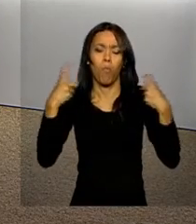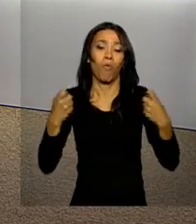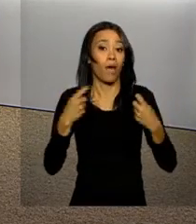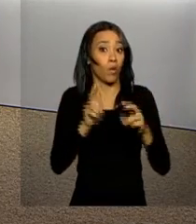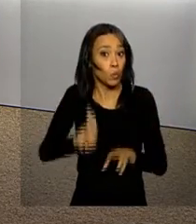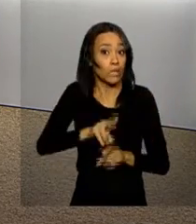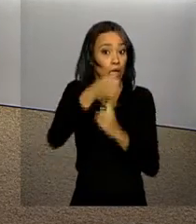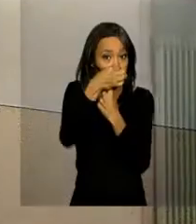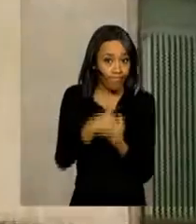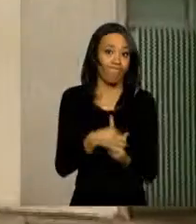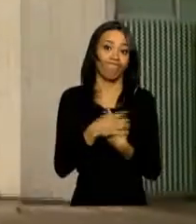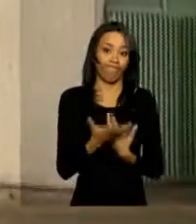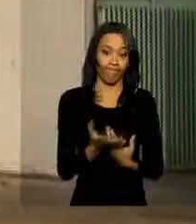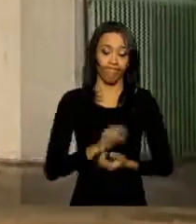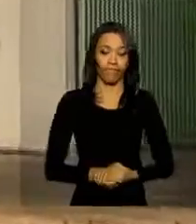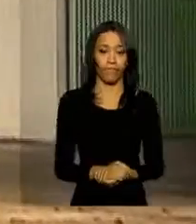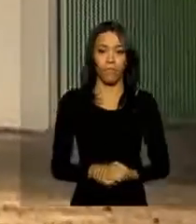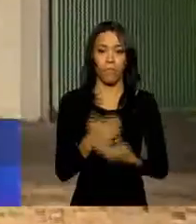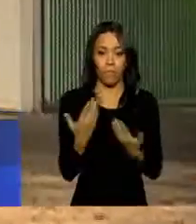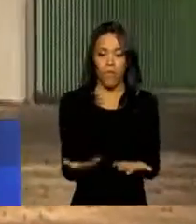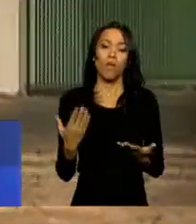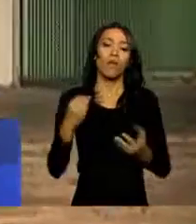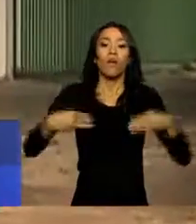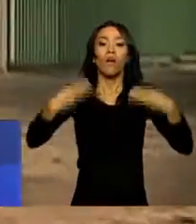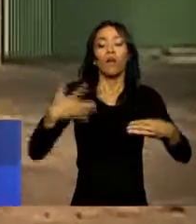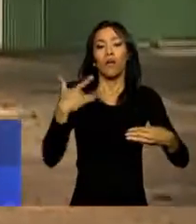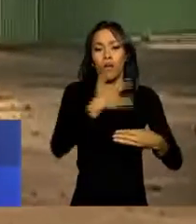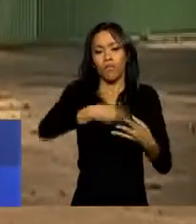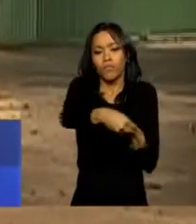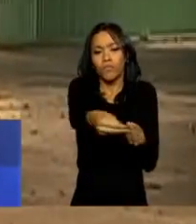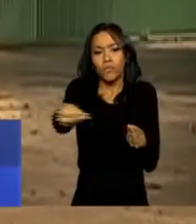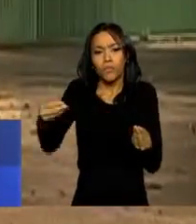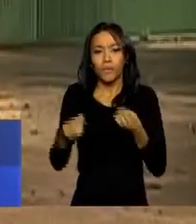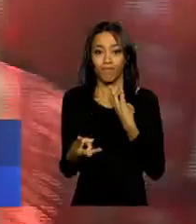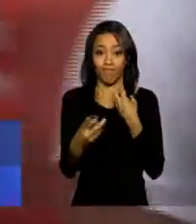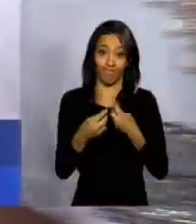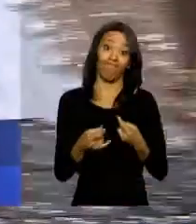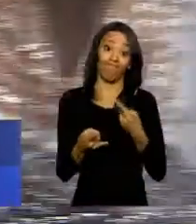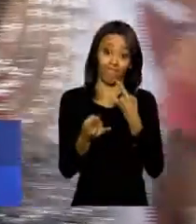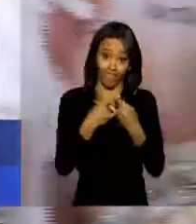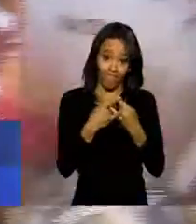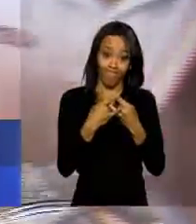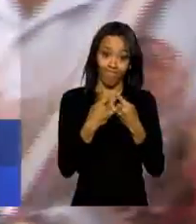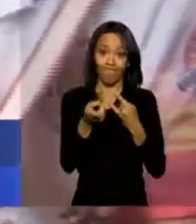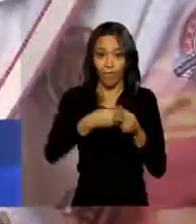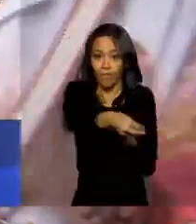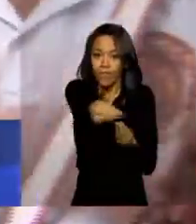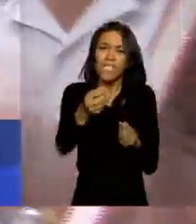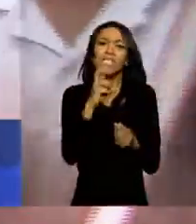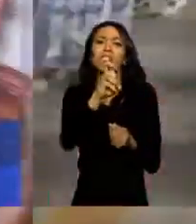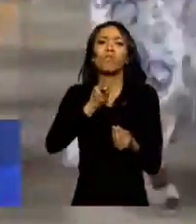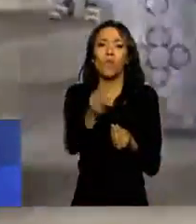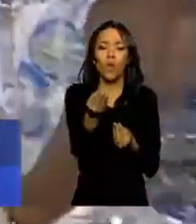preservativo. O Ministério da Saúde vai distribuir 5 milhões de preservativos durante o carnaval de rua